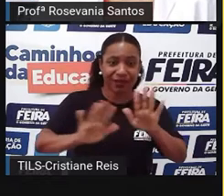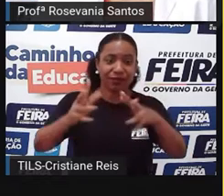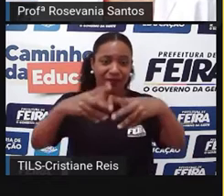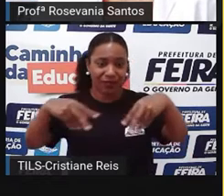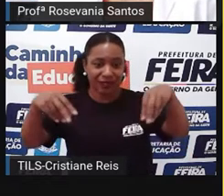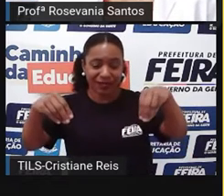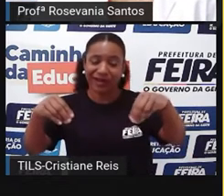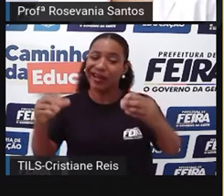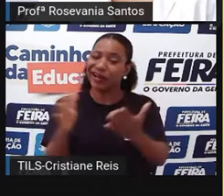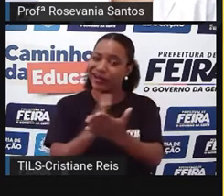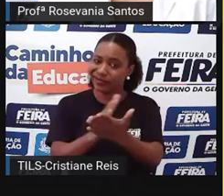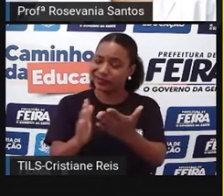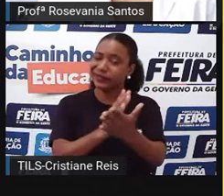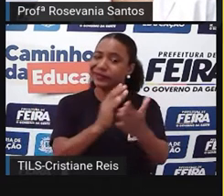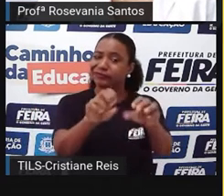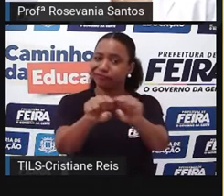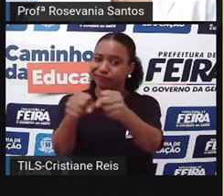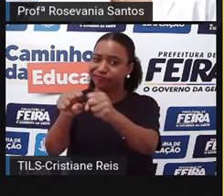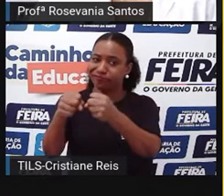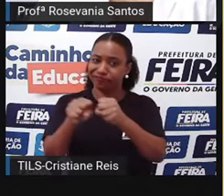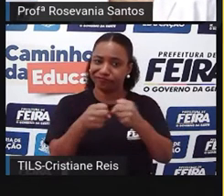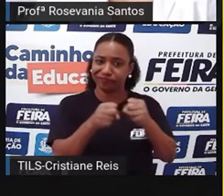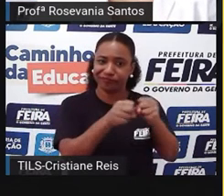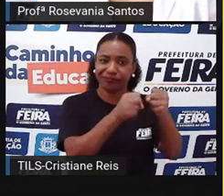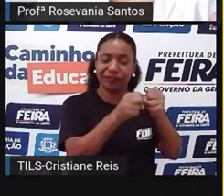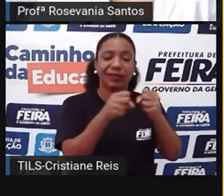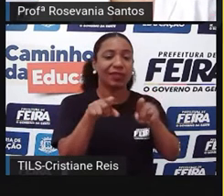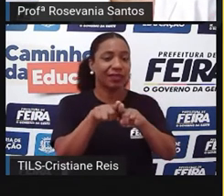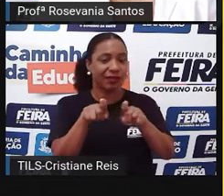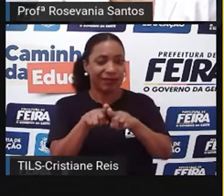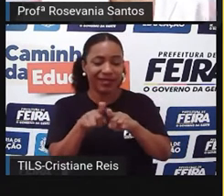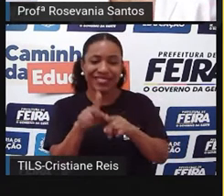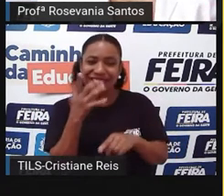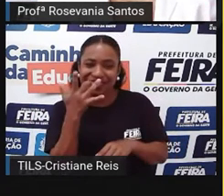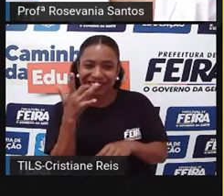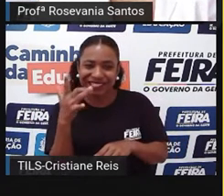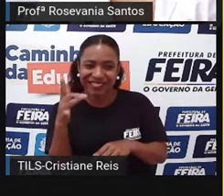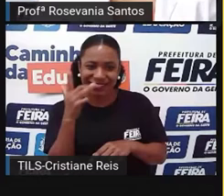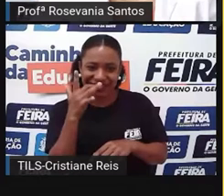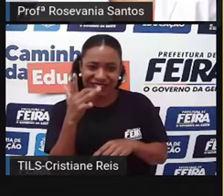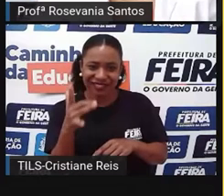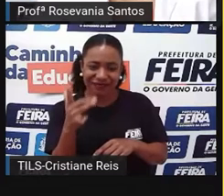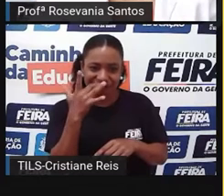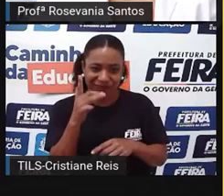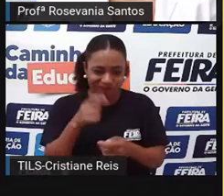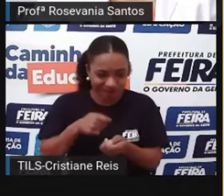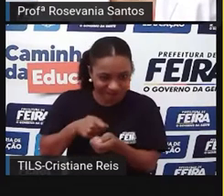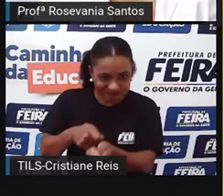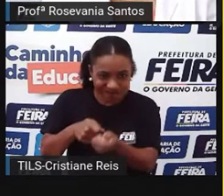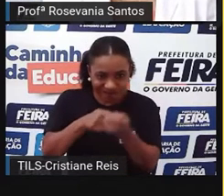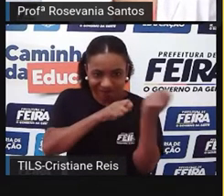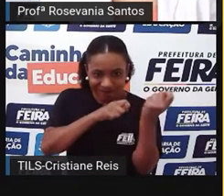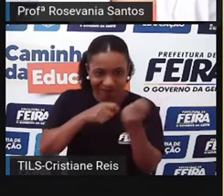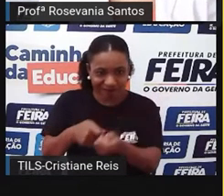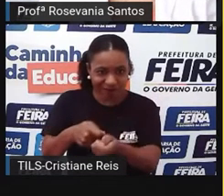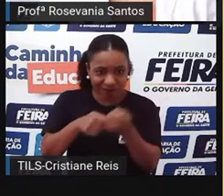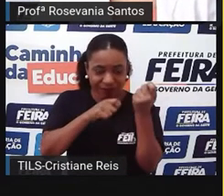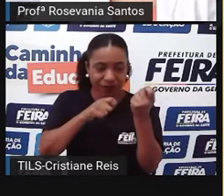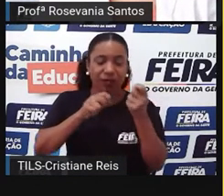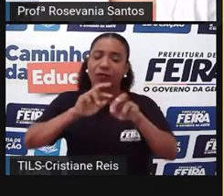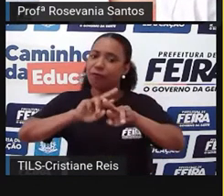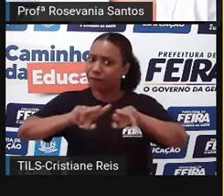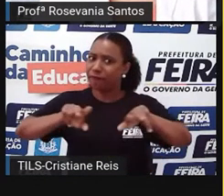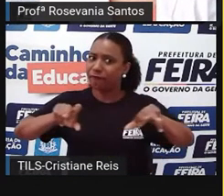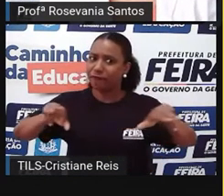né, onde a gente retira as nossas pedras preciosas, onde a gente tem mesmo essa apropriação